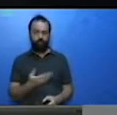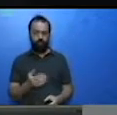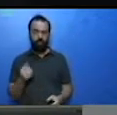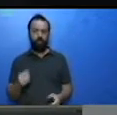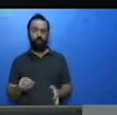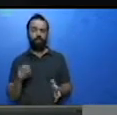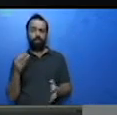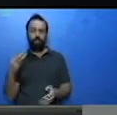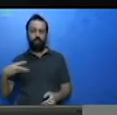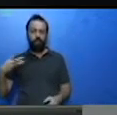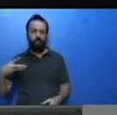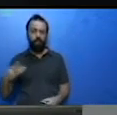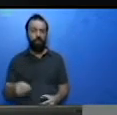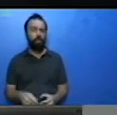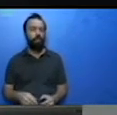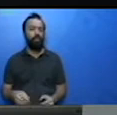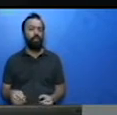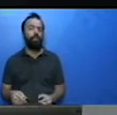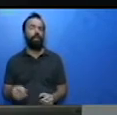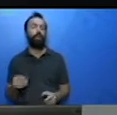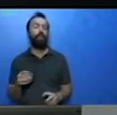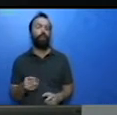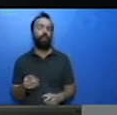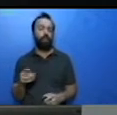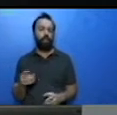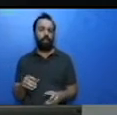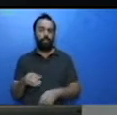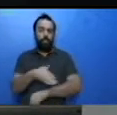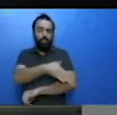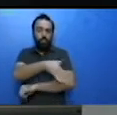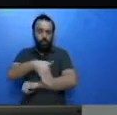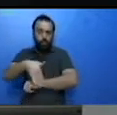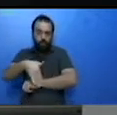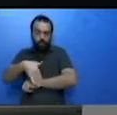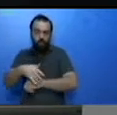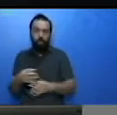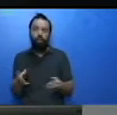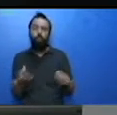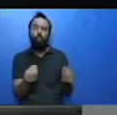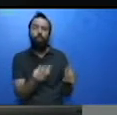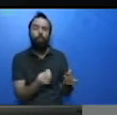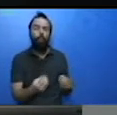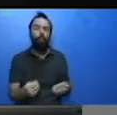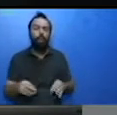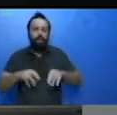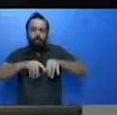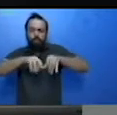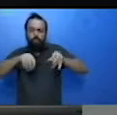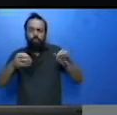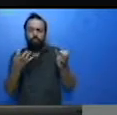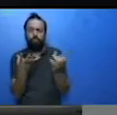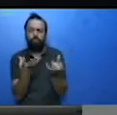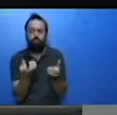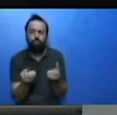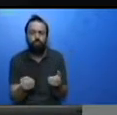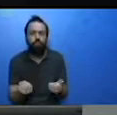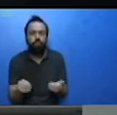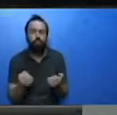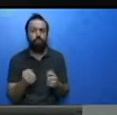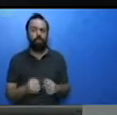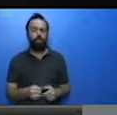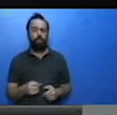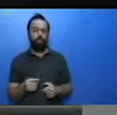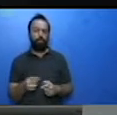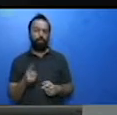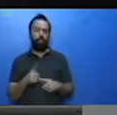choveu muito. Vamos lá. Então, vai ficar. Não sei por que as ruas estão cheias de